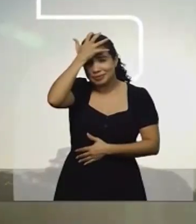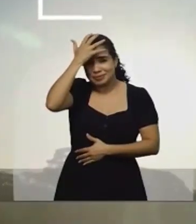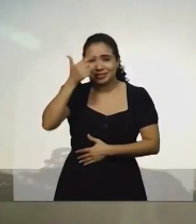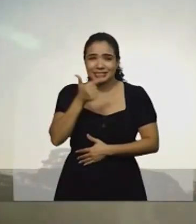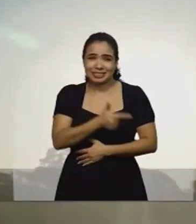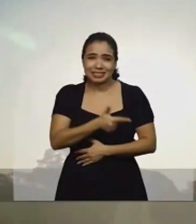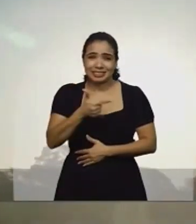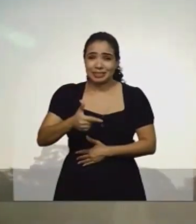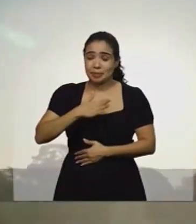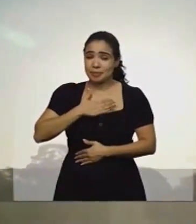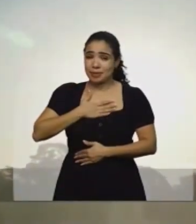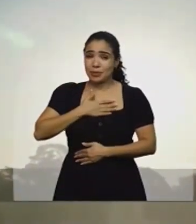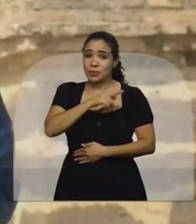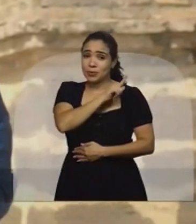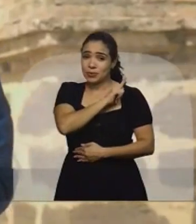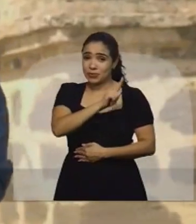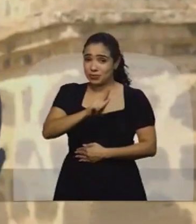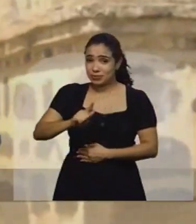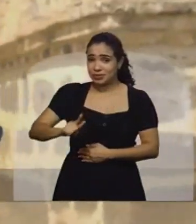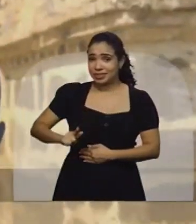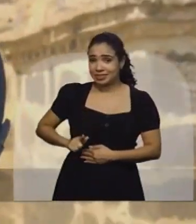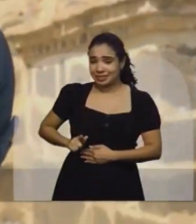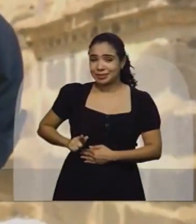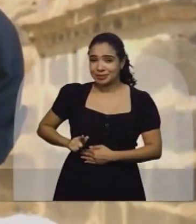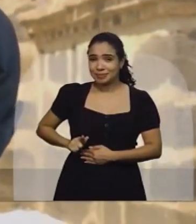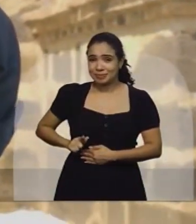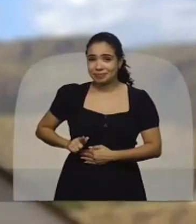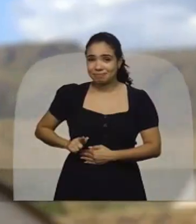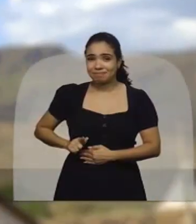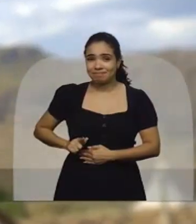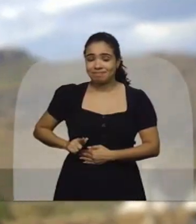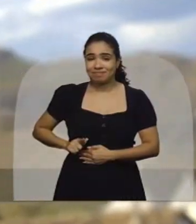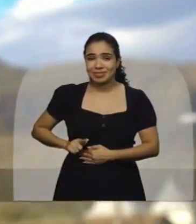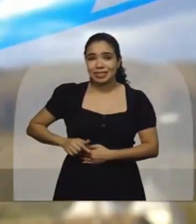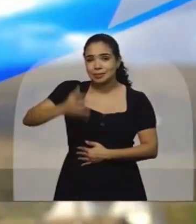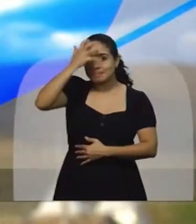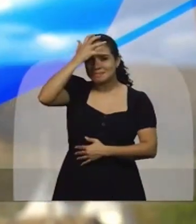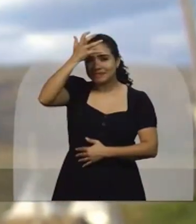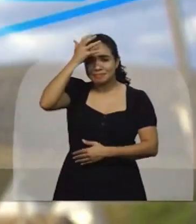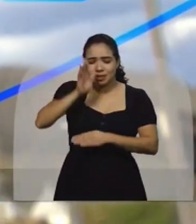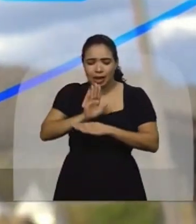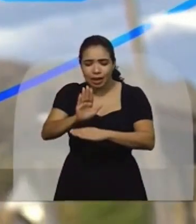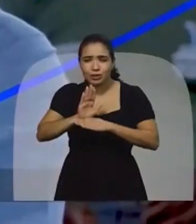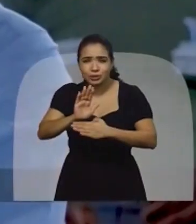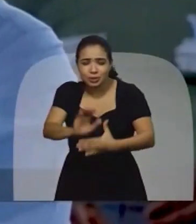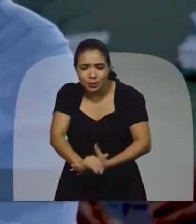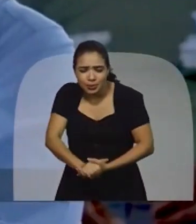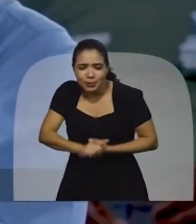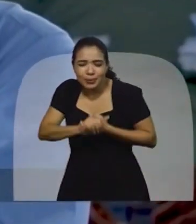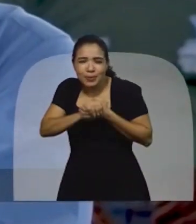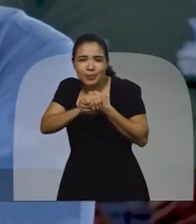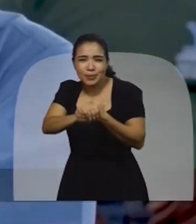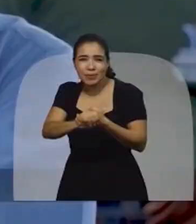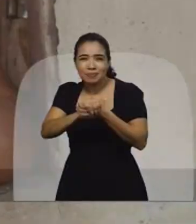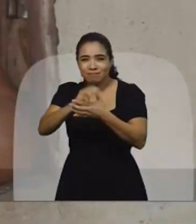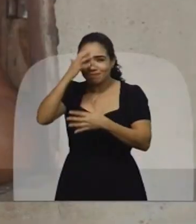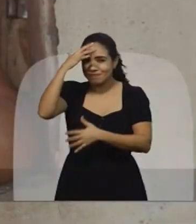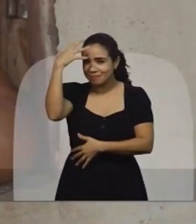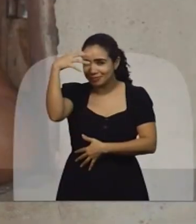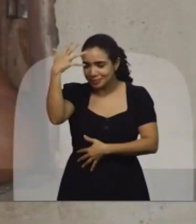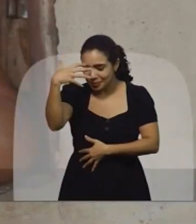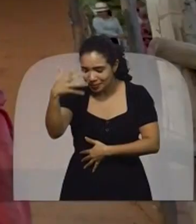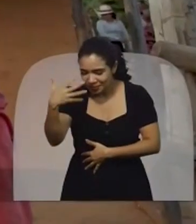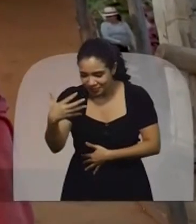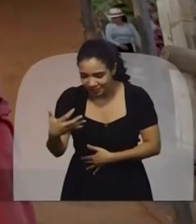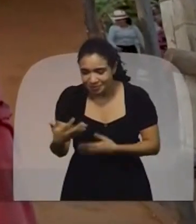mão e tira o chápeão pro povo. Nos seus olhos tem a verdade, nossa urgência é sua